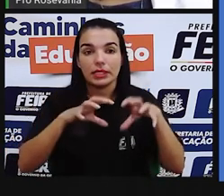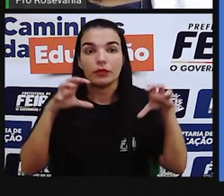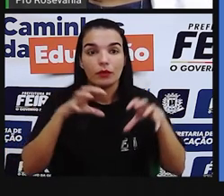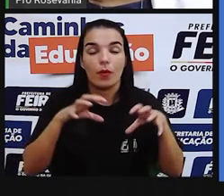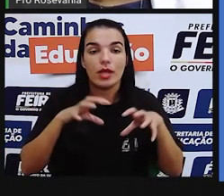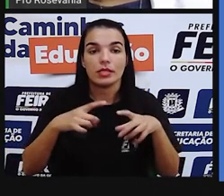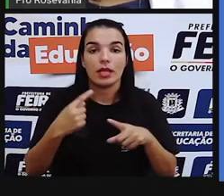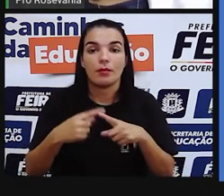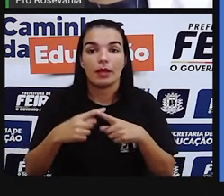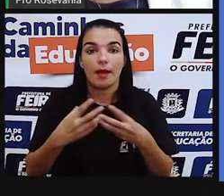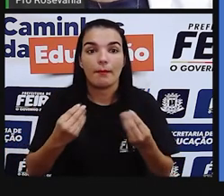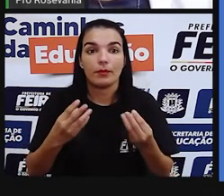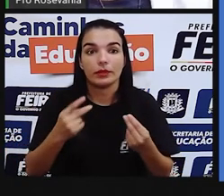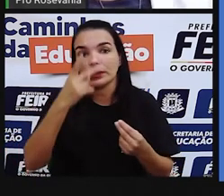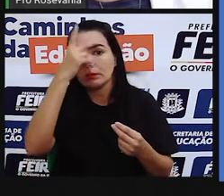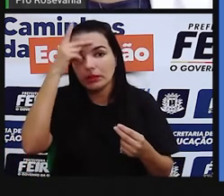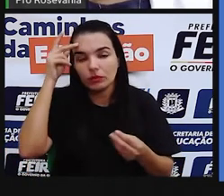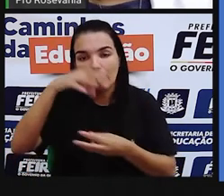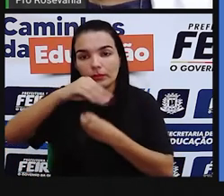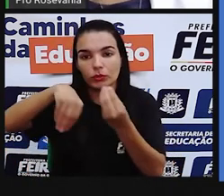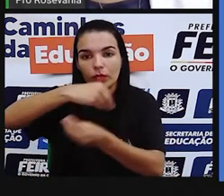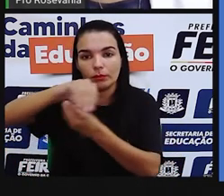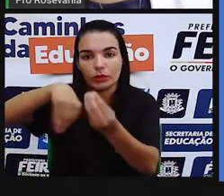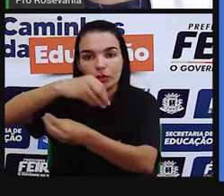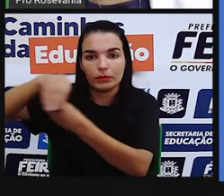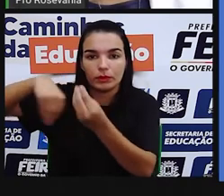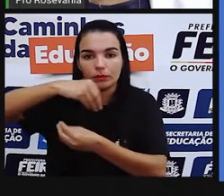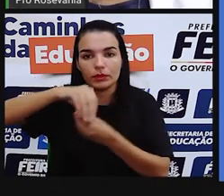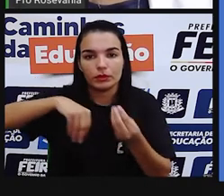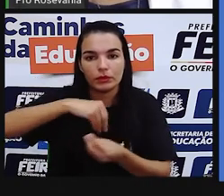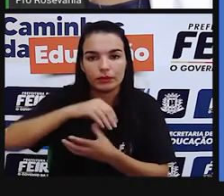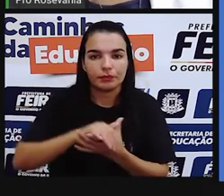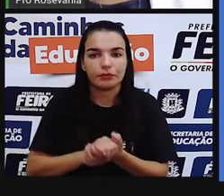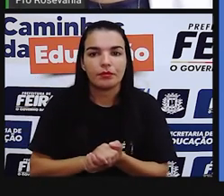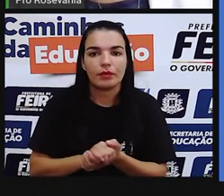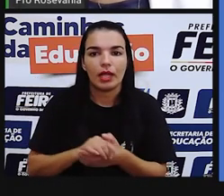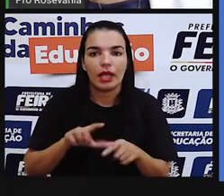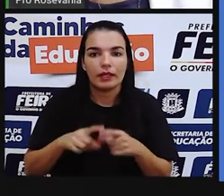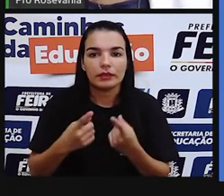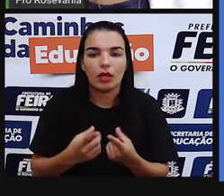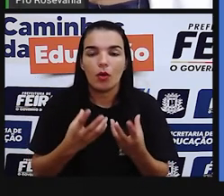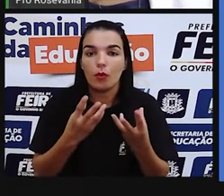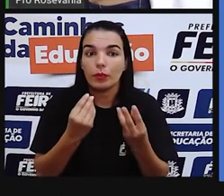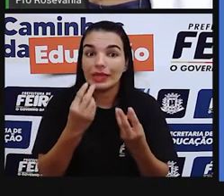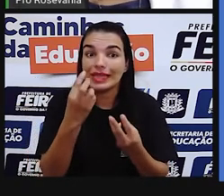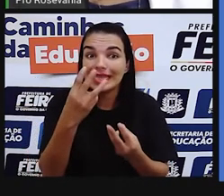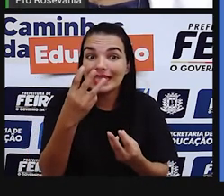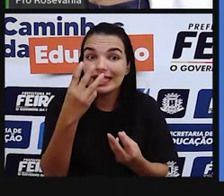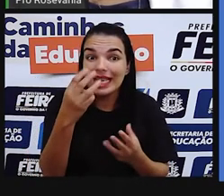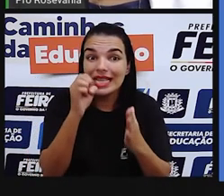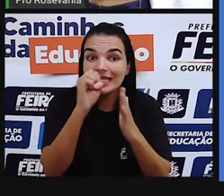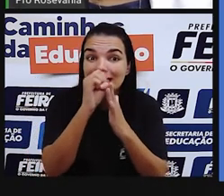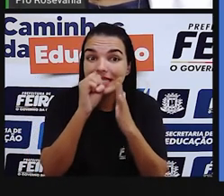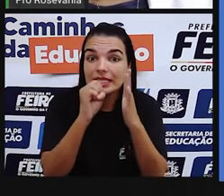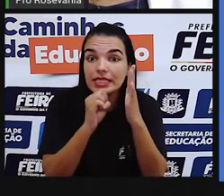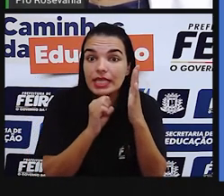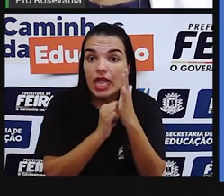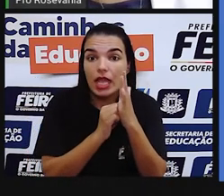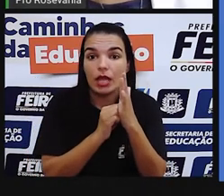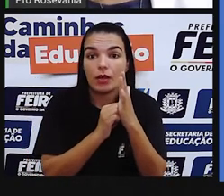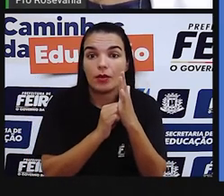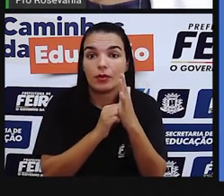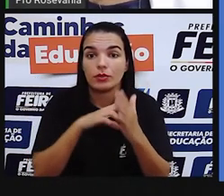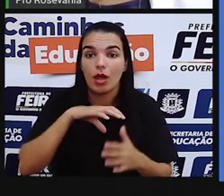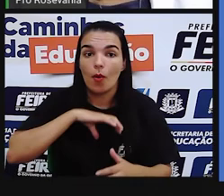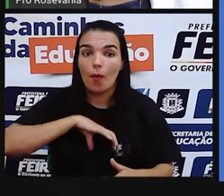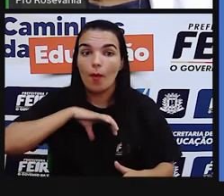mais de três décadas de colôniação somada à migração pós-motivência os portugueses deixaram profunda ganância